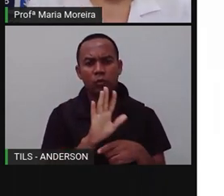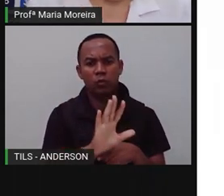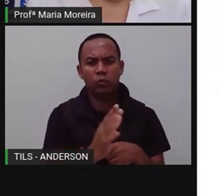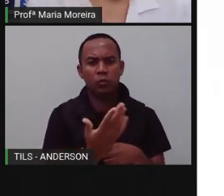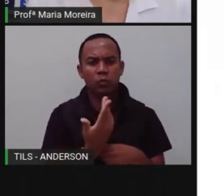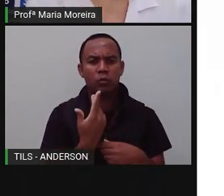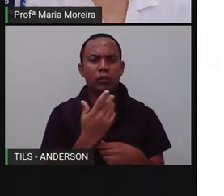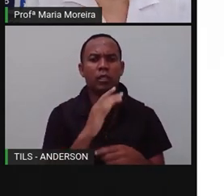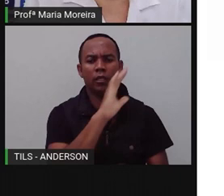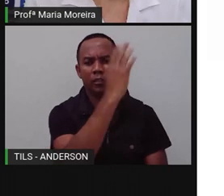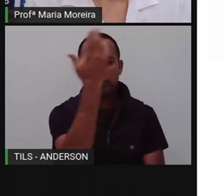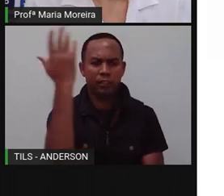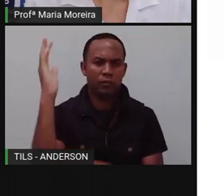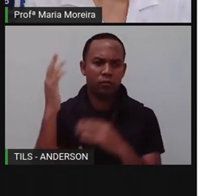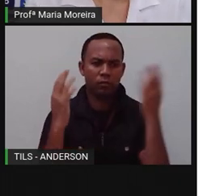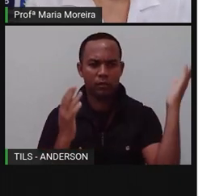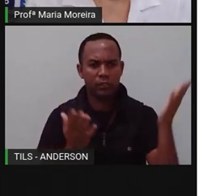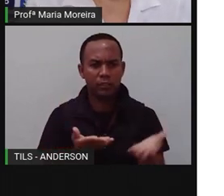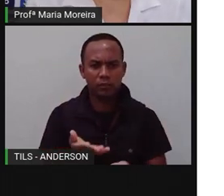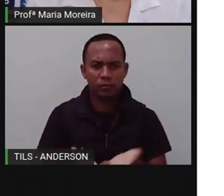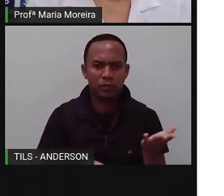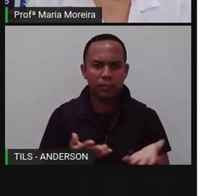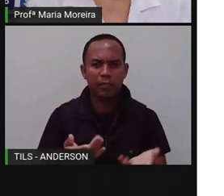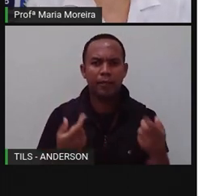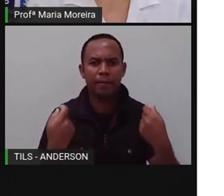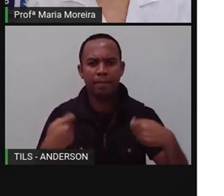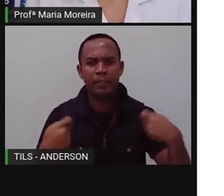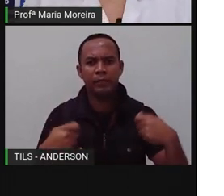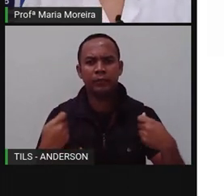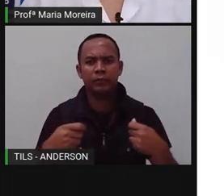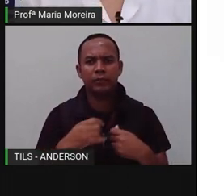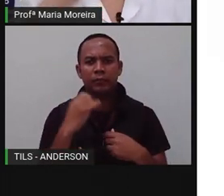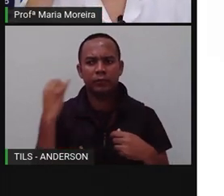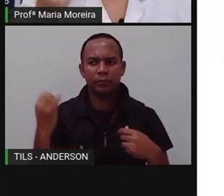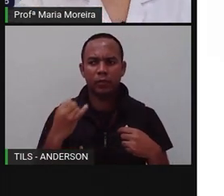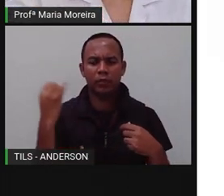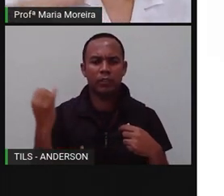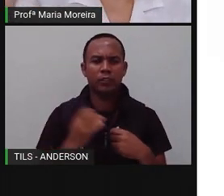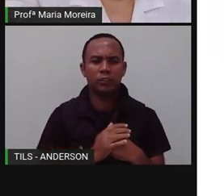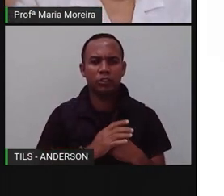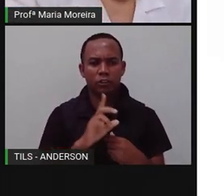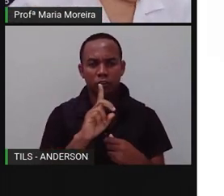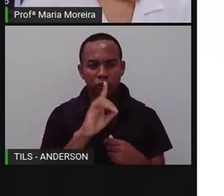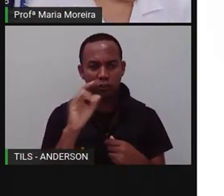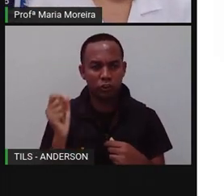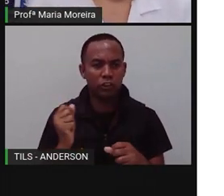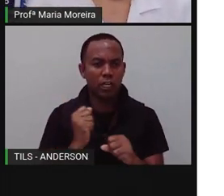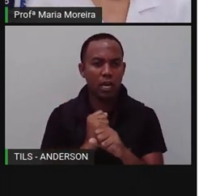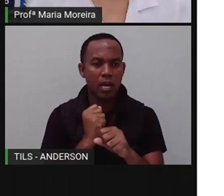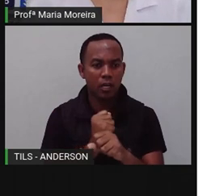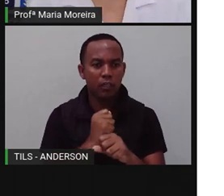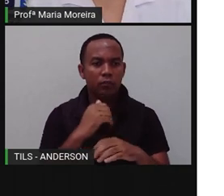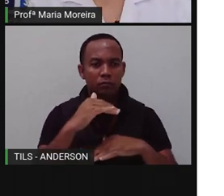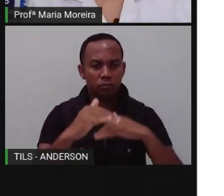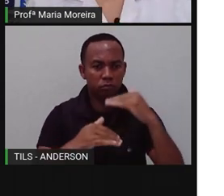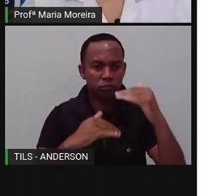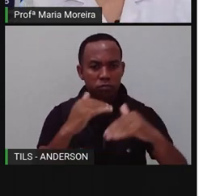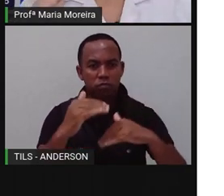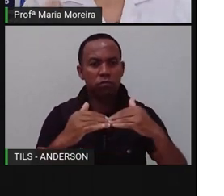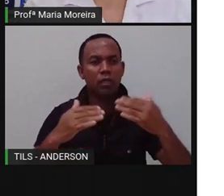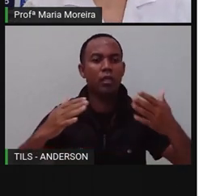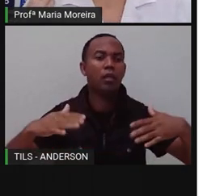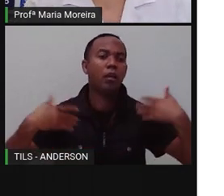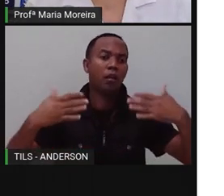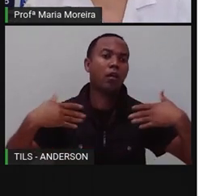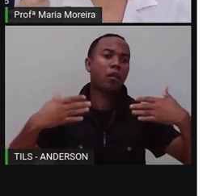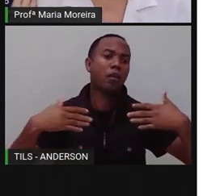enchentes vão vir. A gente não vai ter como cuidar disso. A cada dia, a cada ano que passa, vai ficar mais quente. A